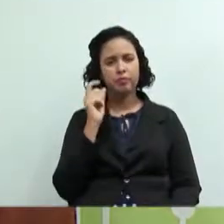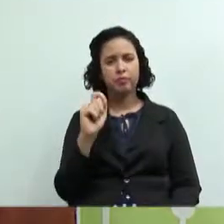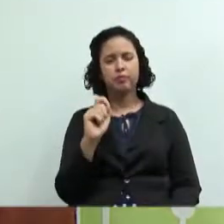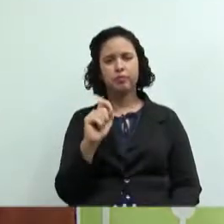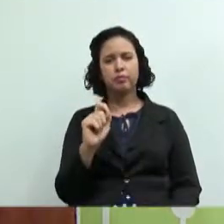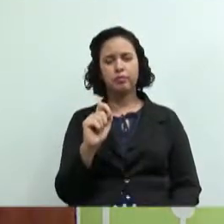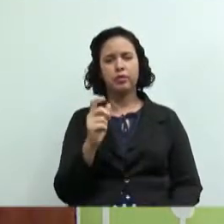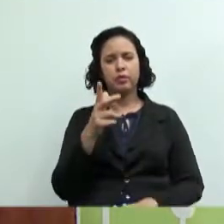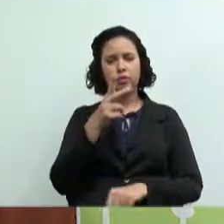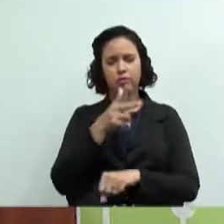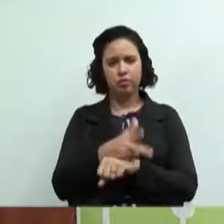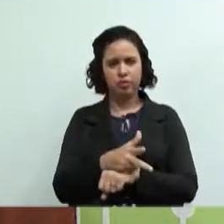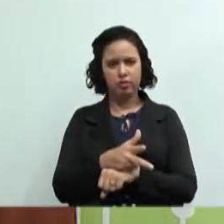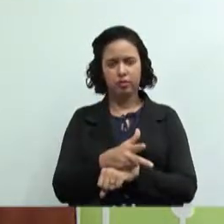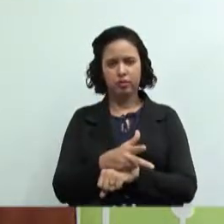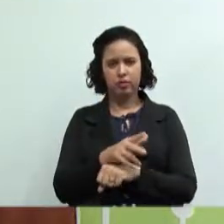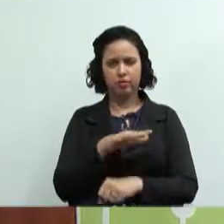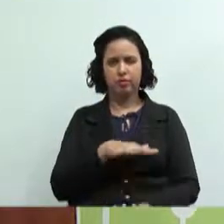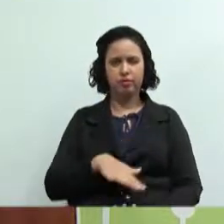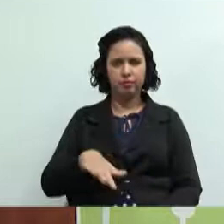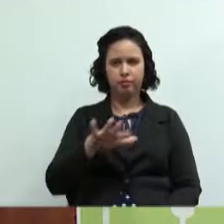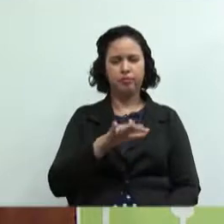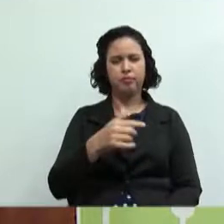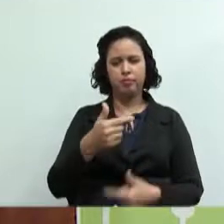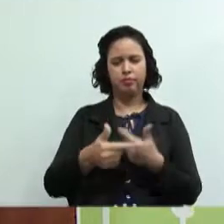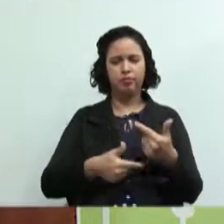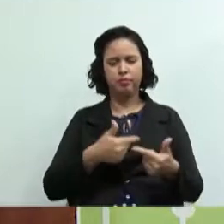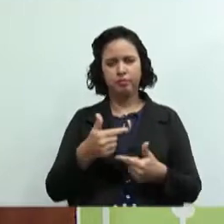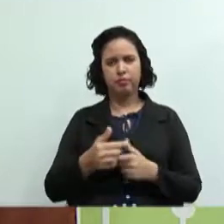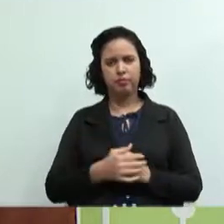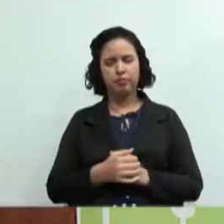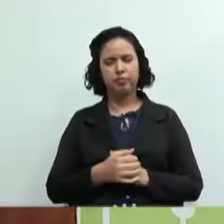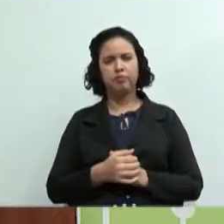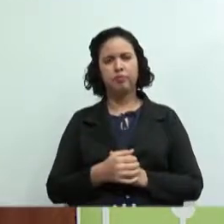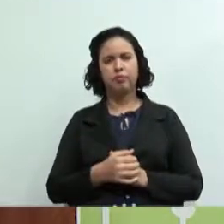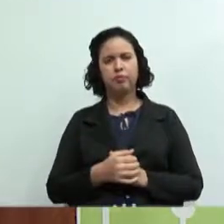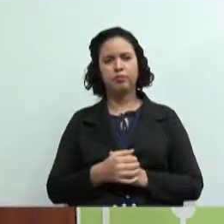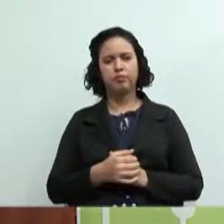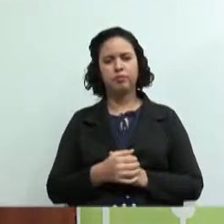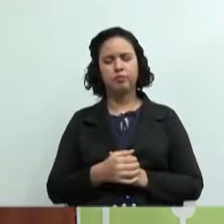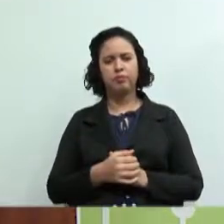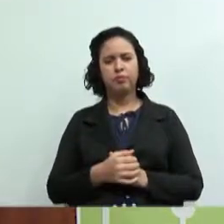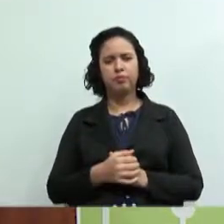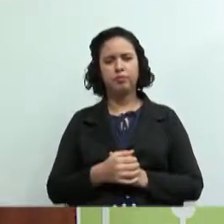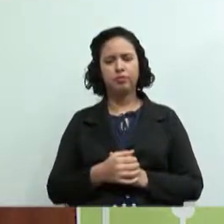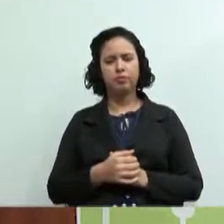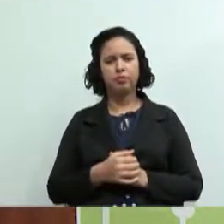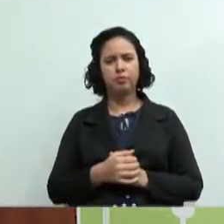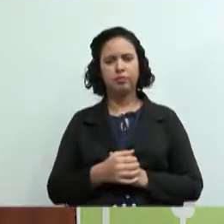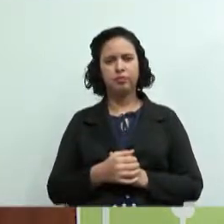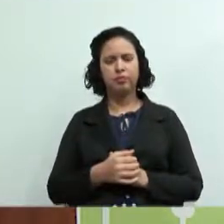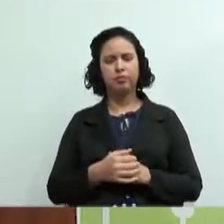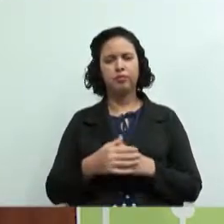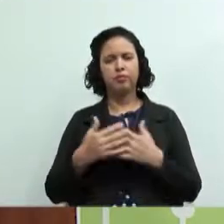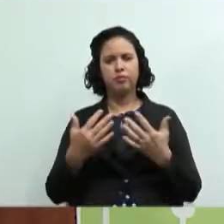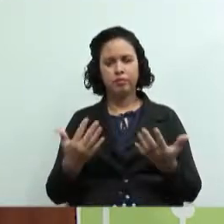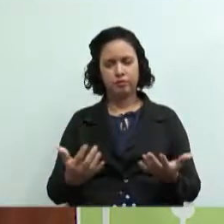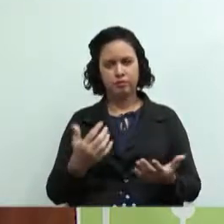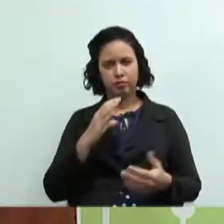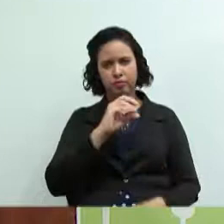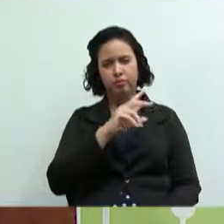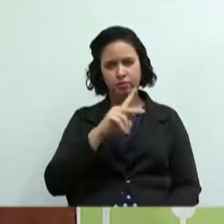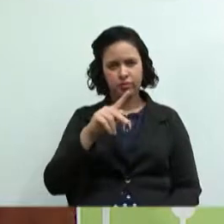que é justamente a cooperativa do ramo trabalho pessoal as cooperativas do ramo trabalho elas são